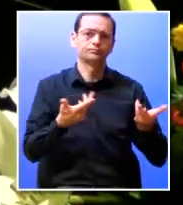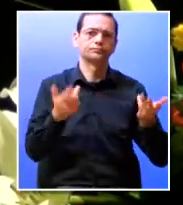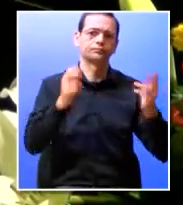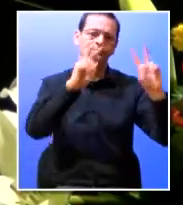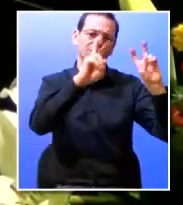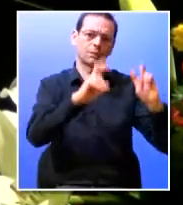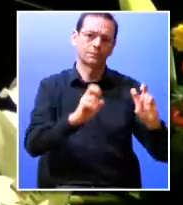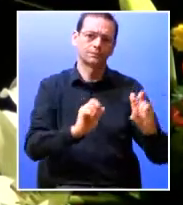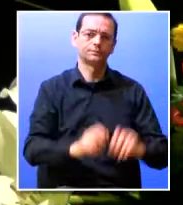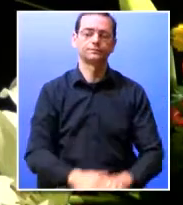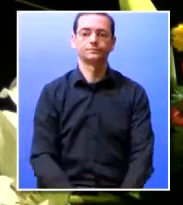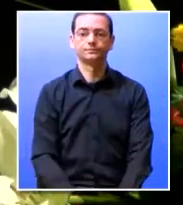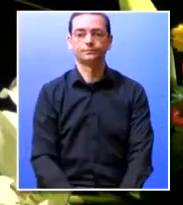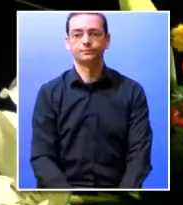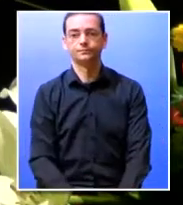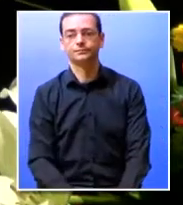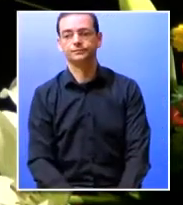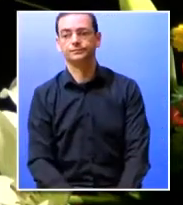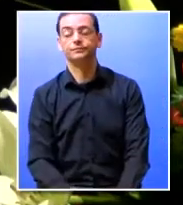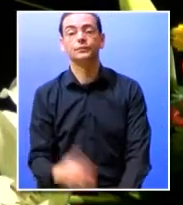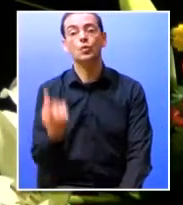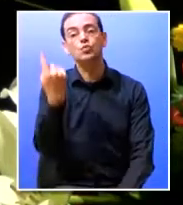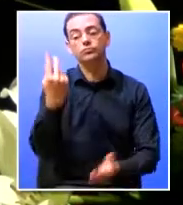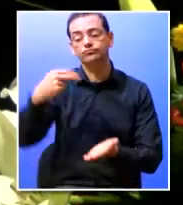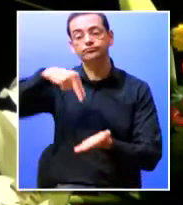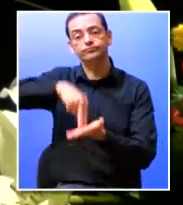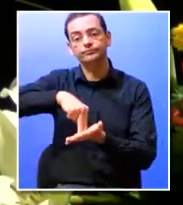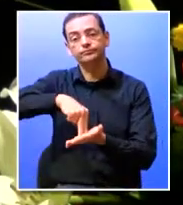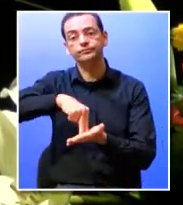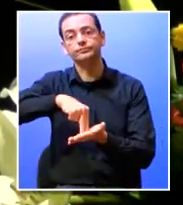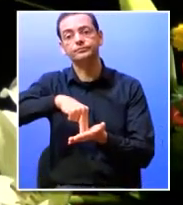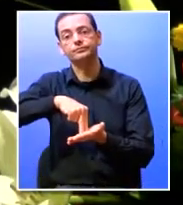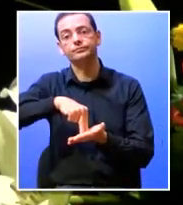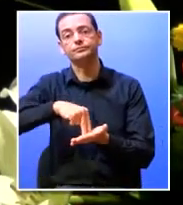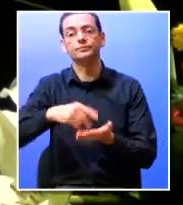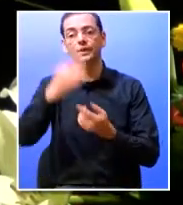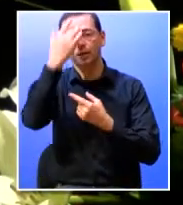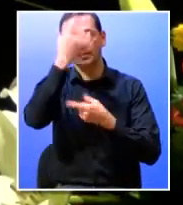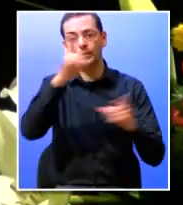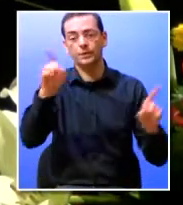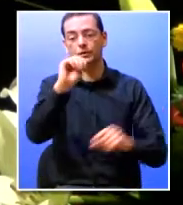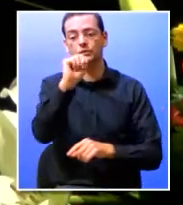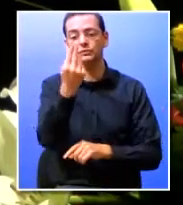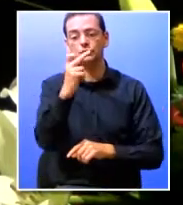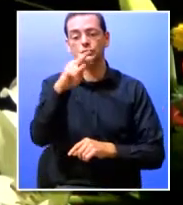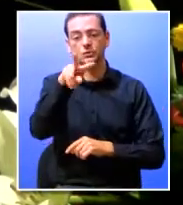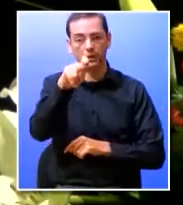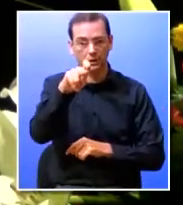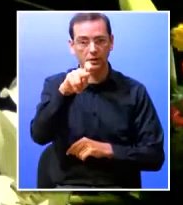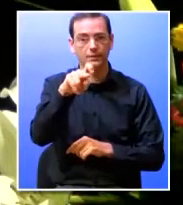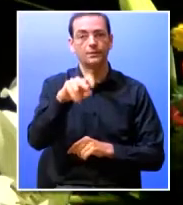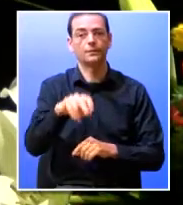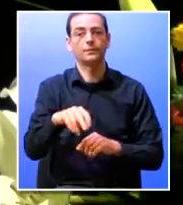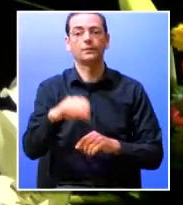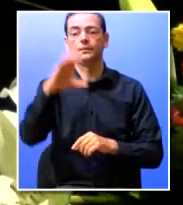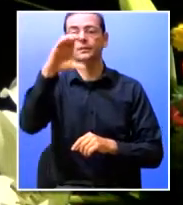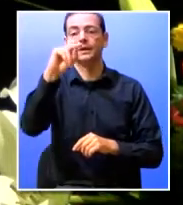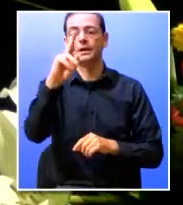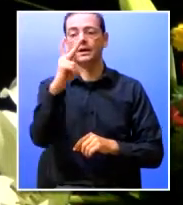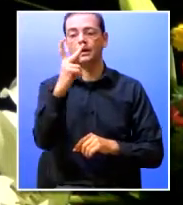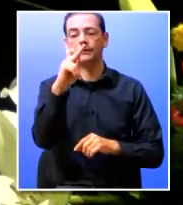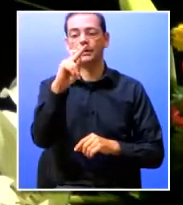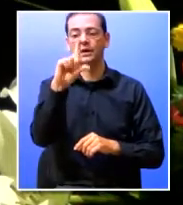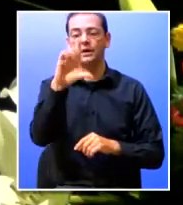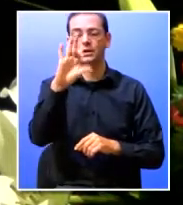questões. Então, a primeira apresentação que temos é da professora Suzana. Carvalhosa,